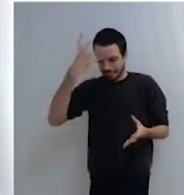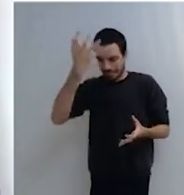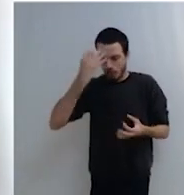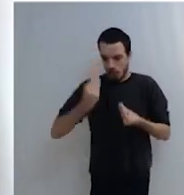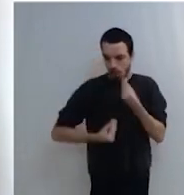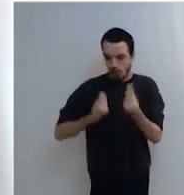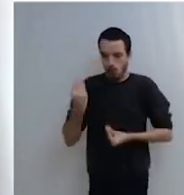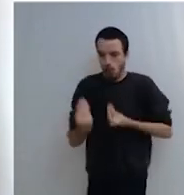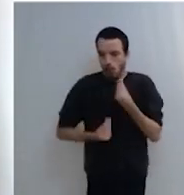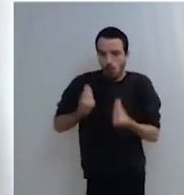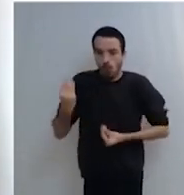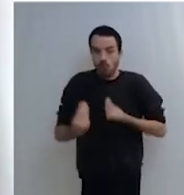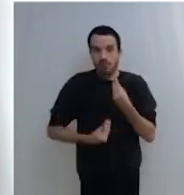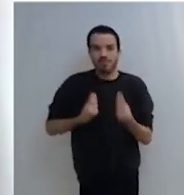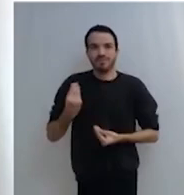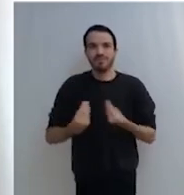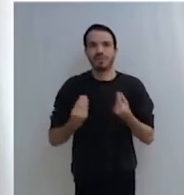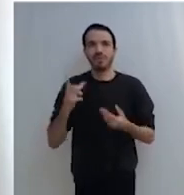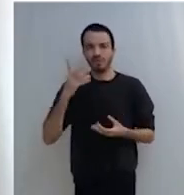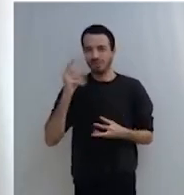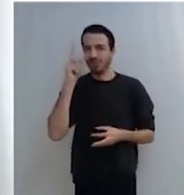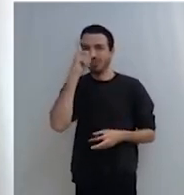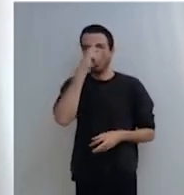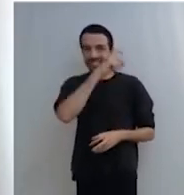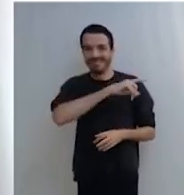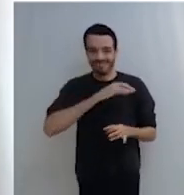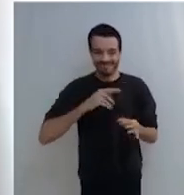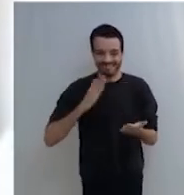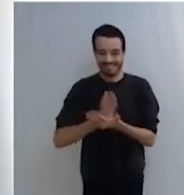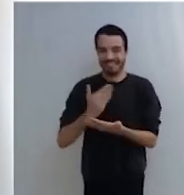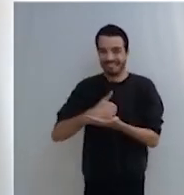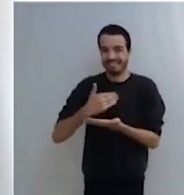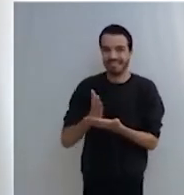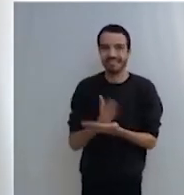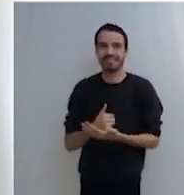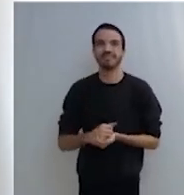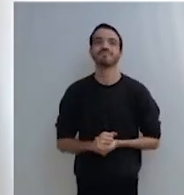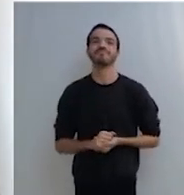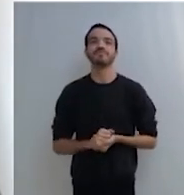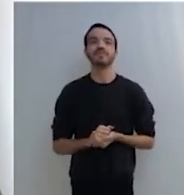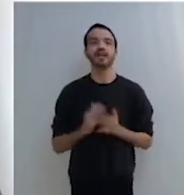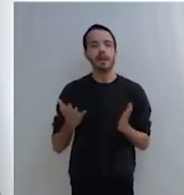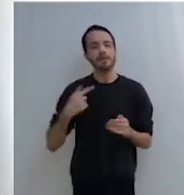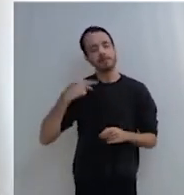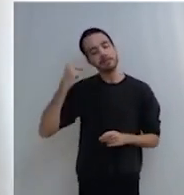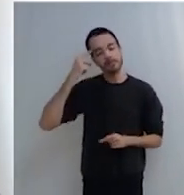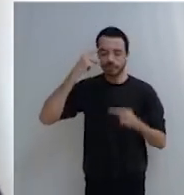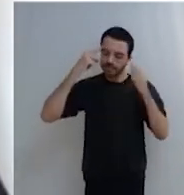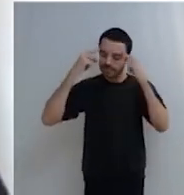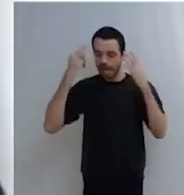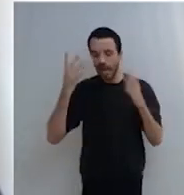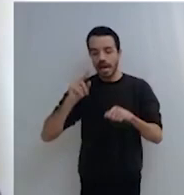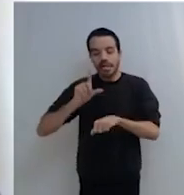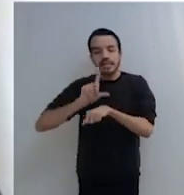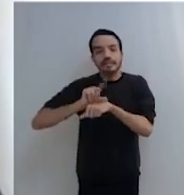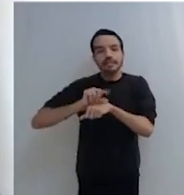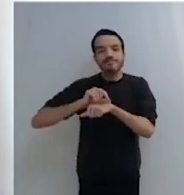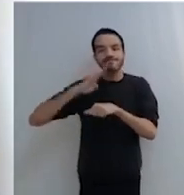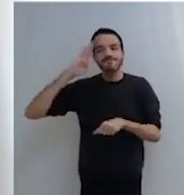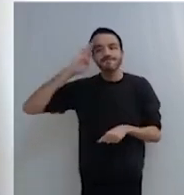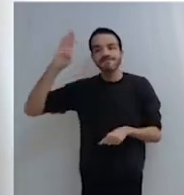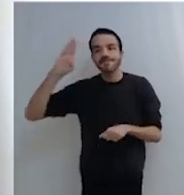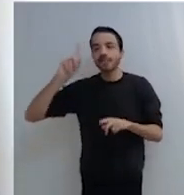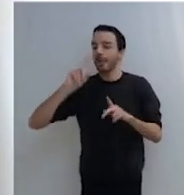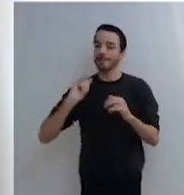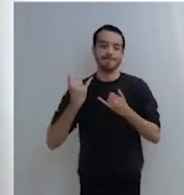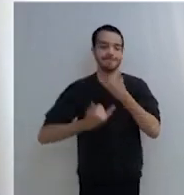difícil de ser dividida. Mas penso que, com o tempo, não se pode brincar.